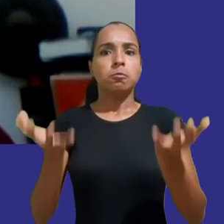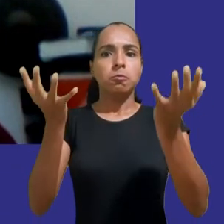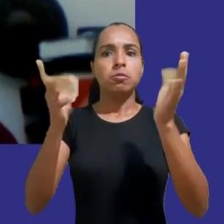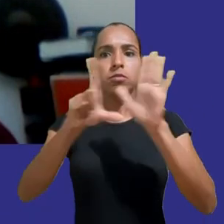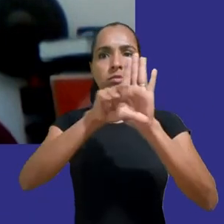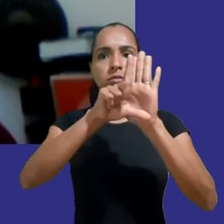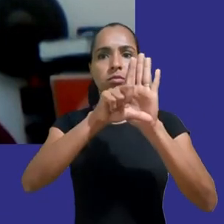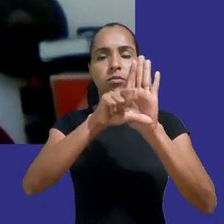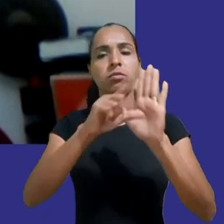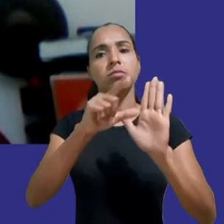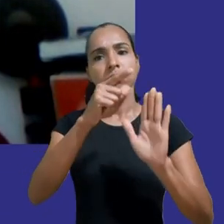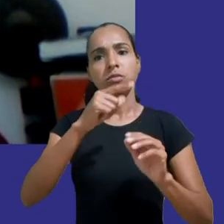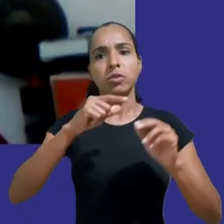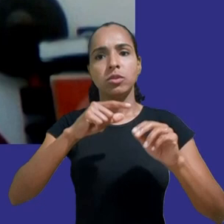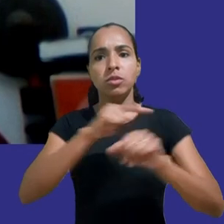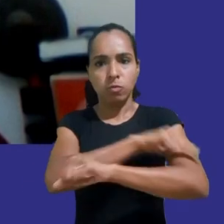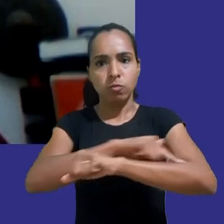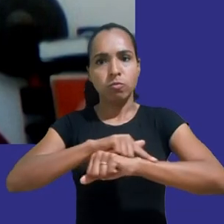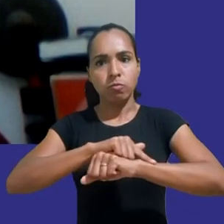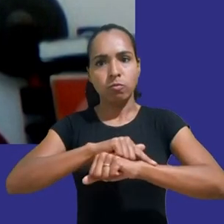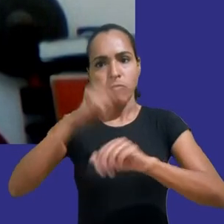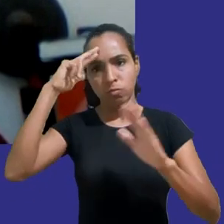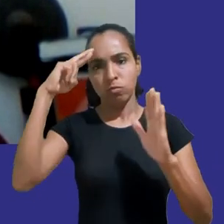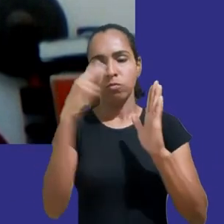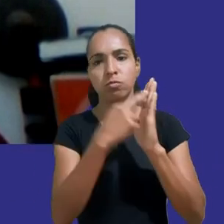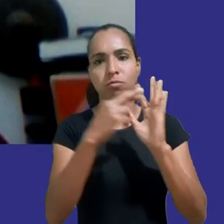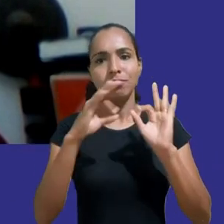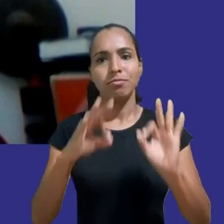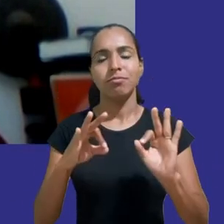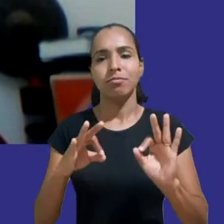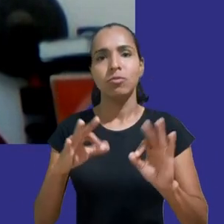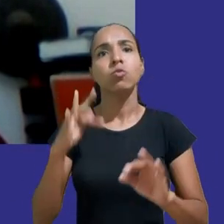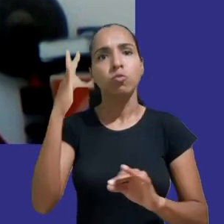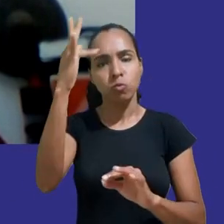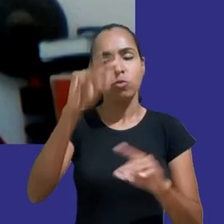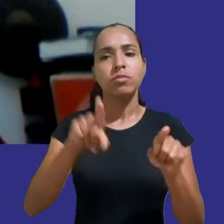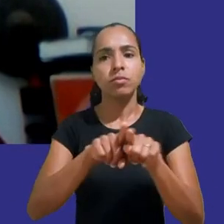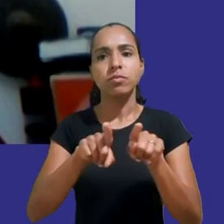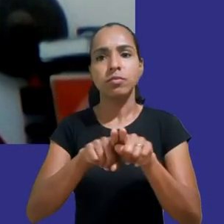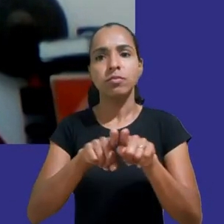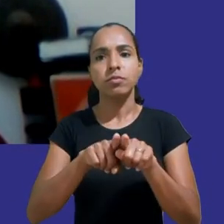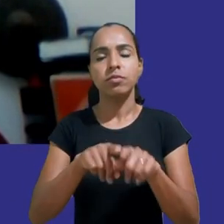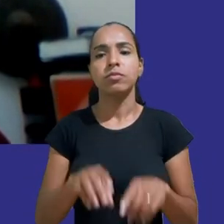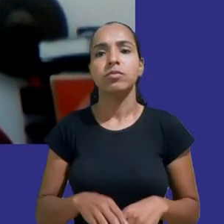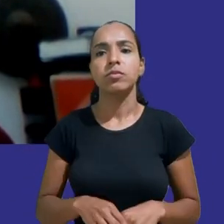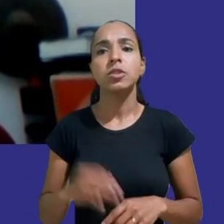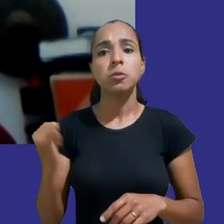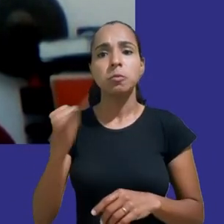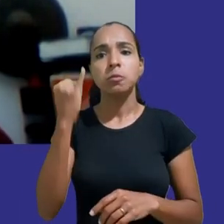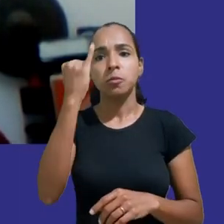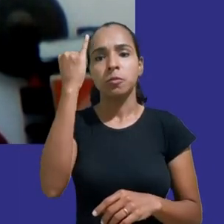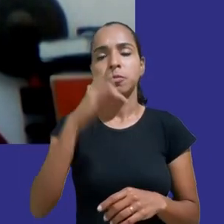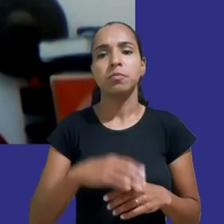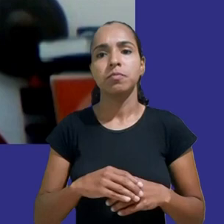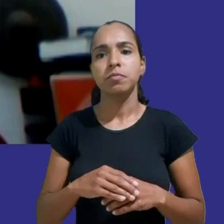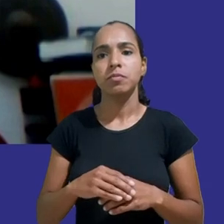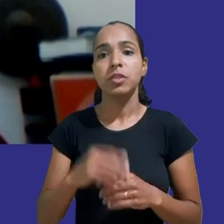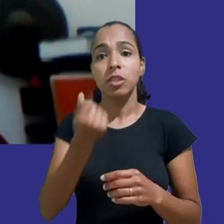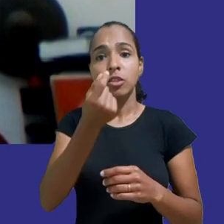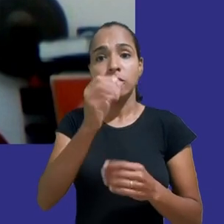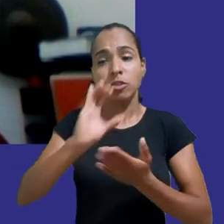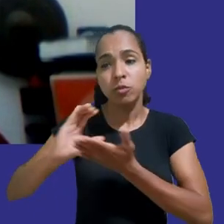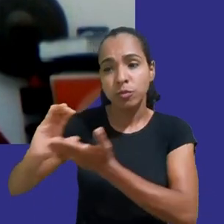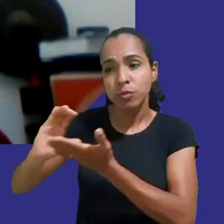no futuro Então a indenização é uma parte importante da ação mas definitivamente não é meu único motivo para